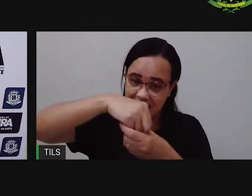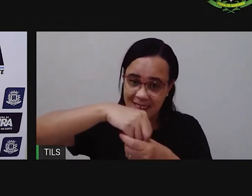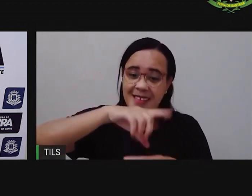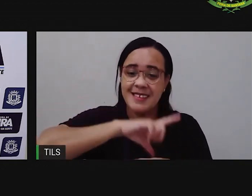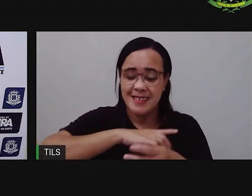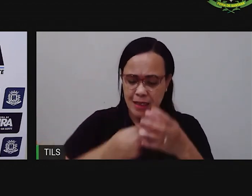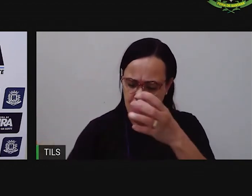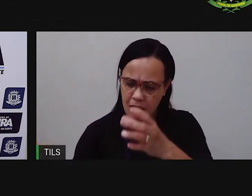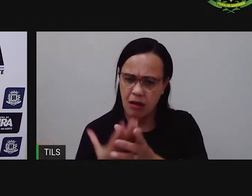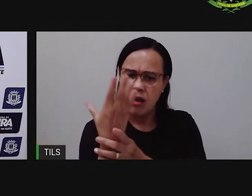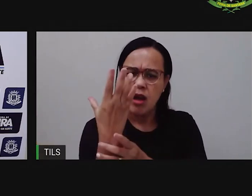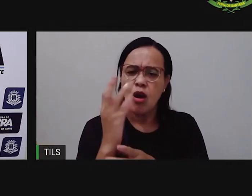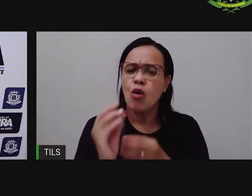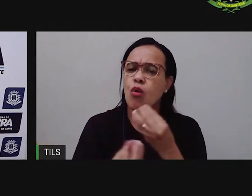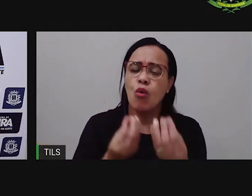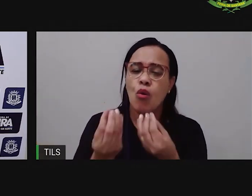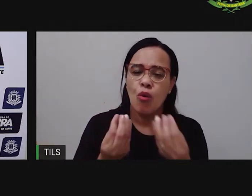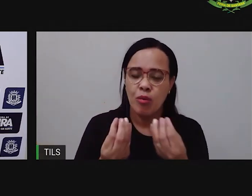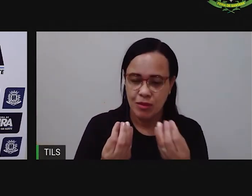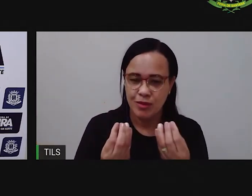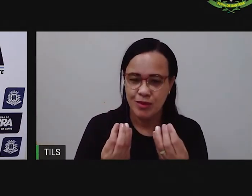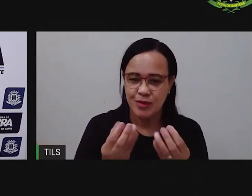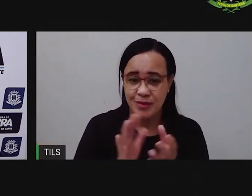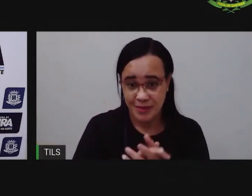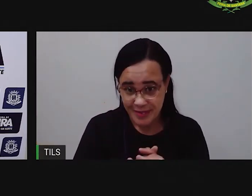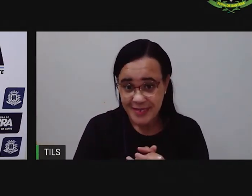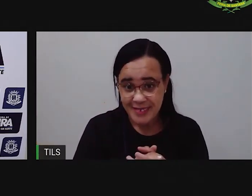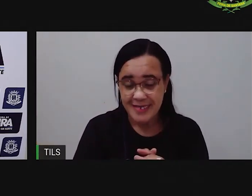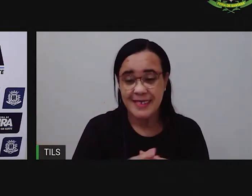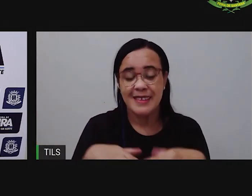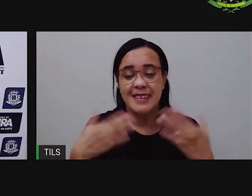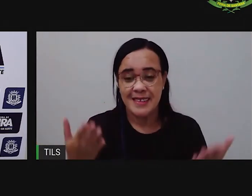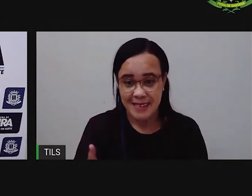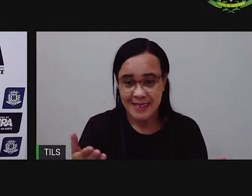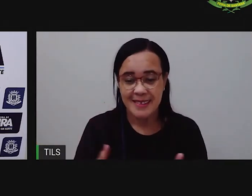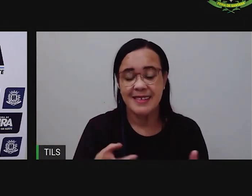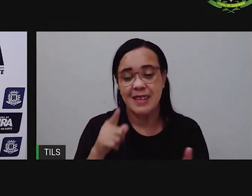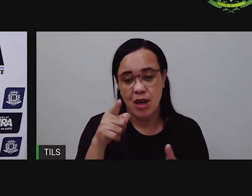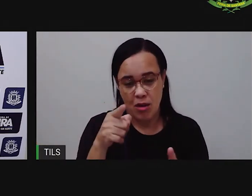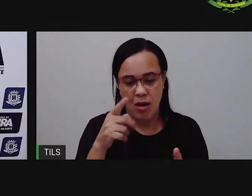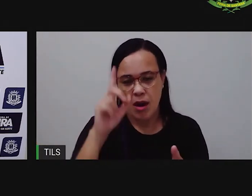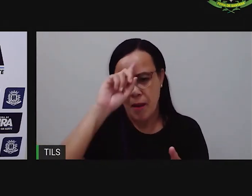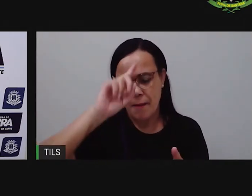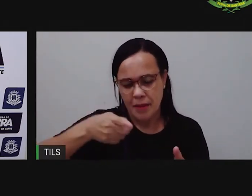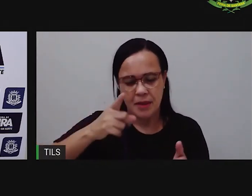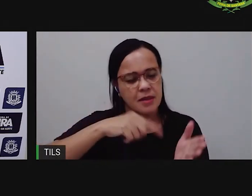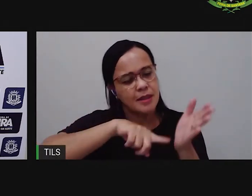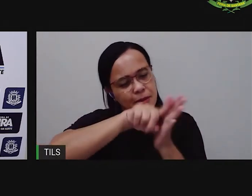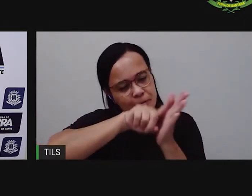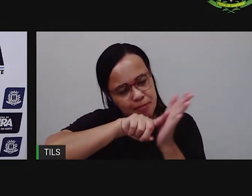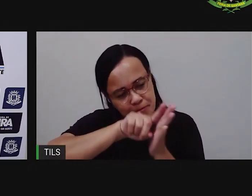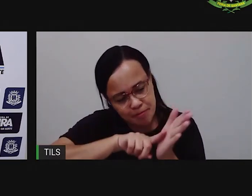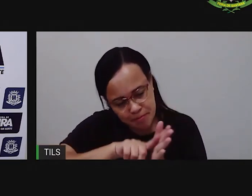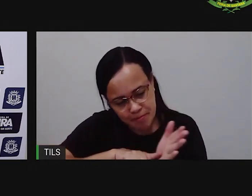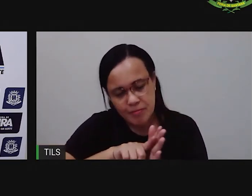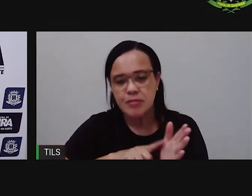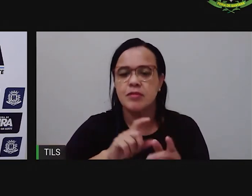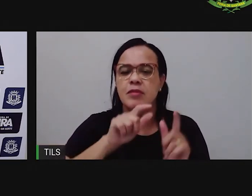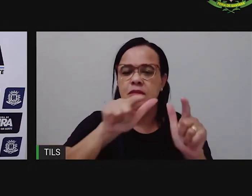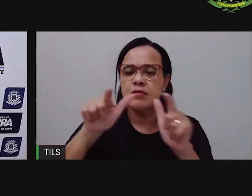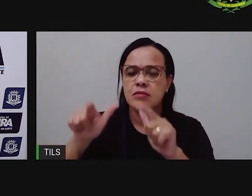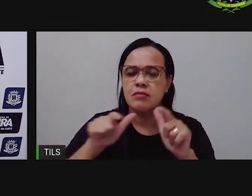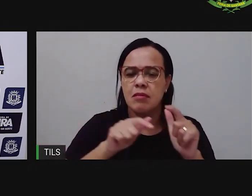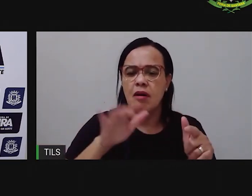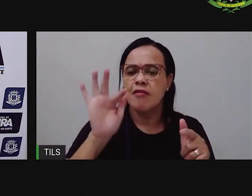E aí eu deixei pra você uma missão, pra você em casa, fazer uma pesquisa sobre os lugares de destaque da nossa cidade.